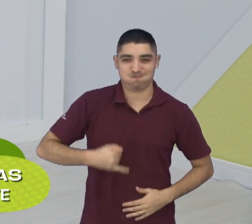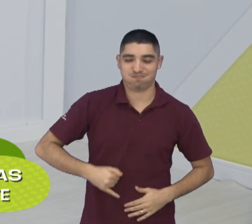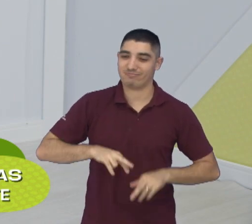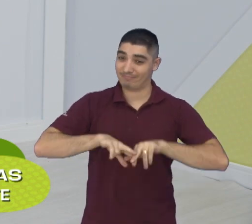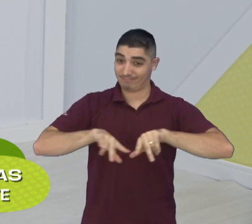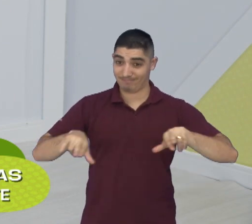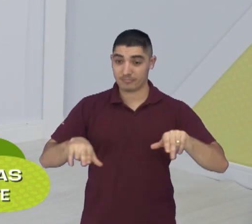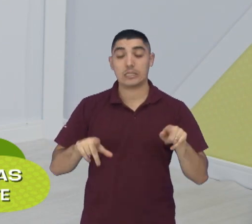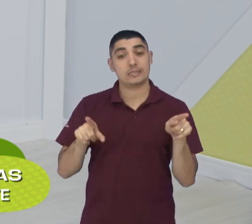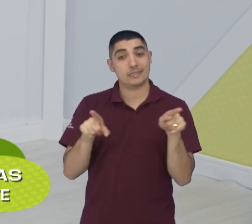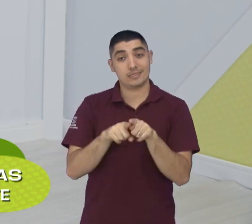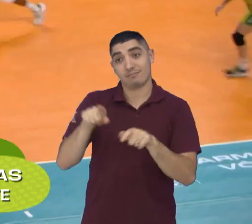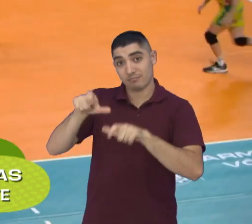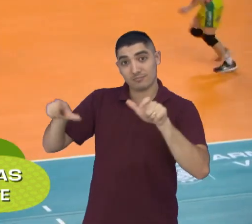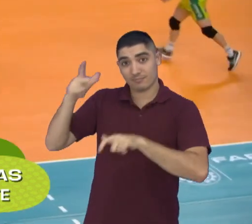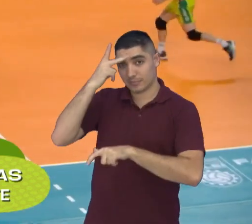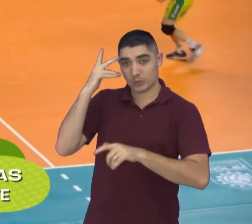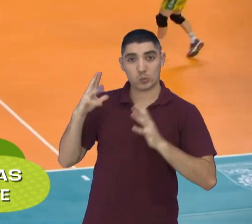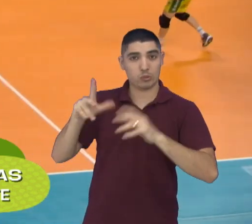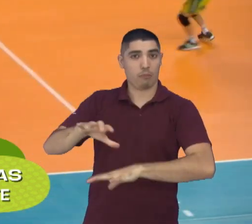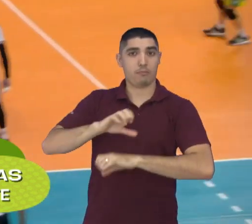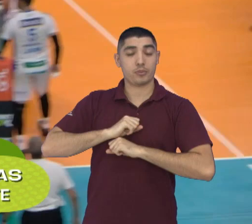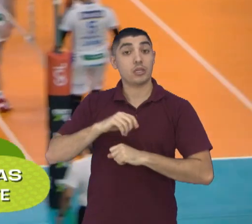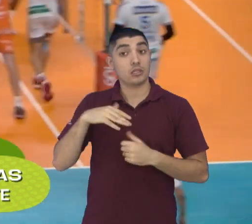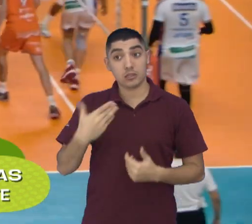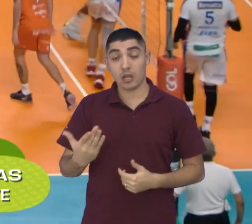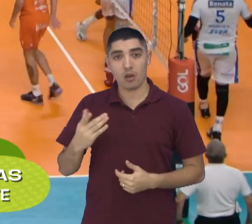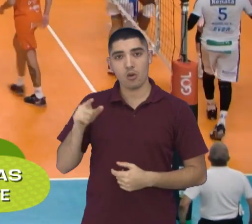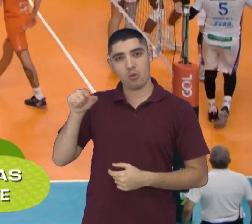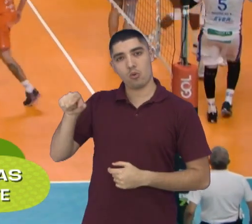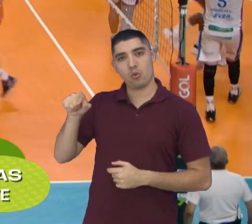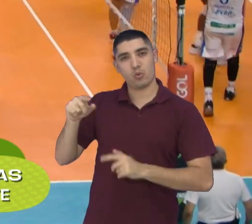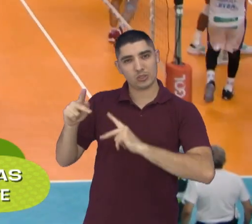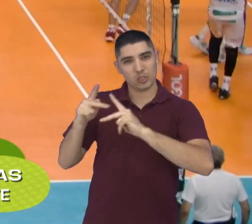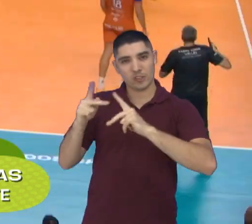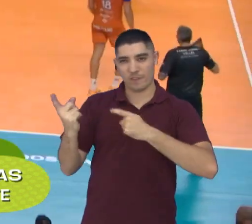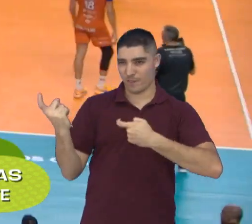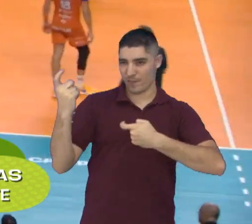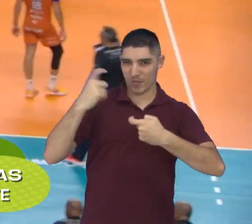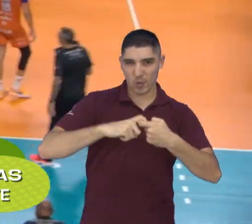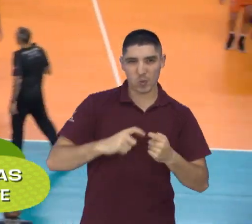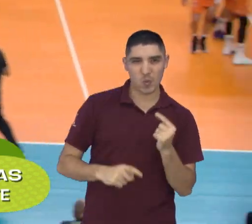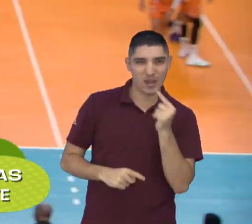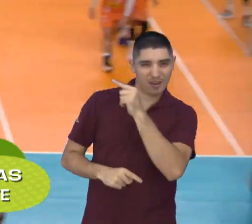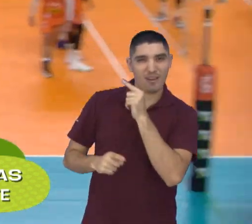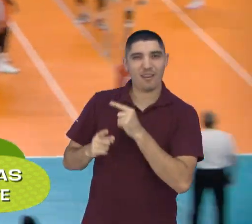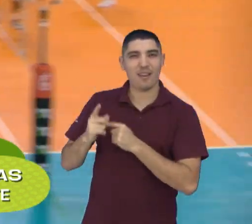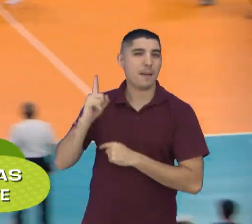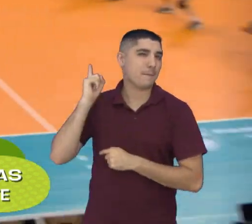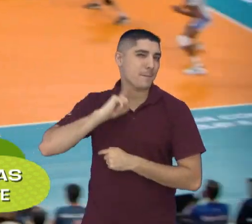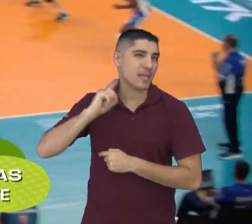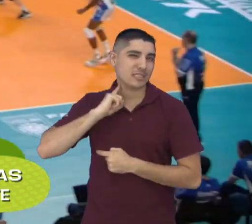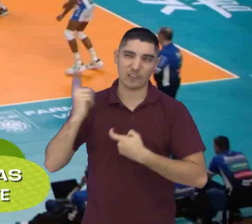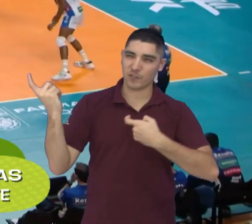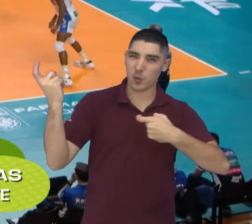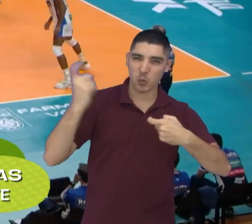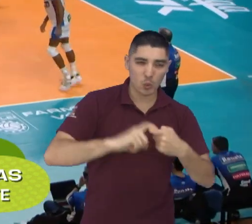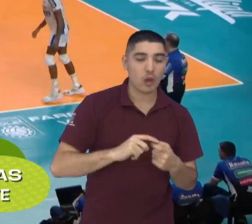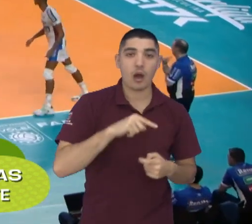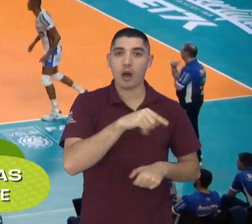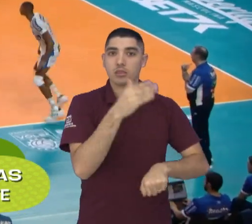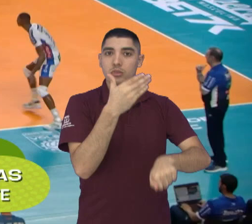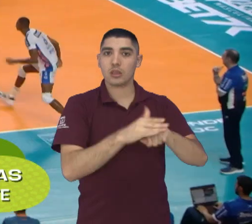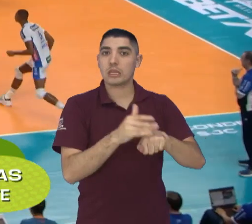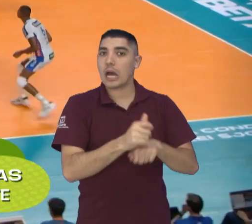que os jogadores tiveram. O time não treina desde quando voltou de Montes Claros devido a essa situação. O